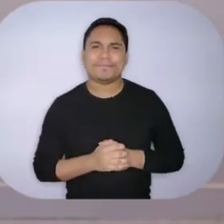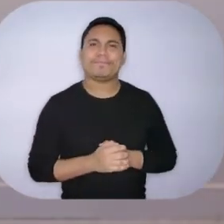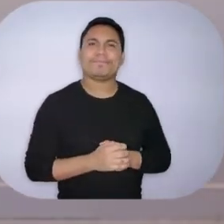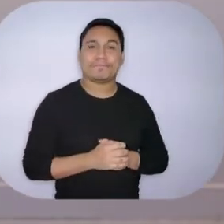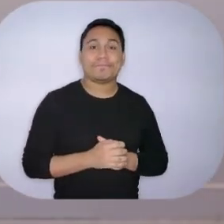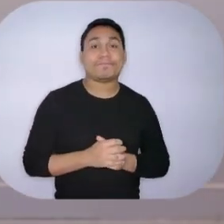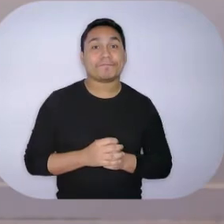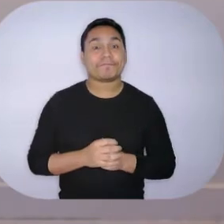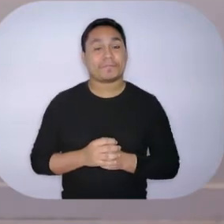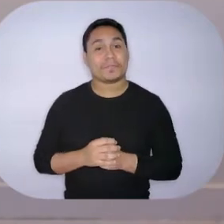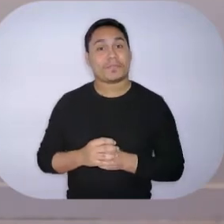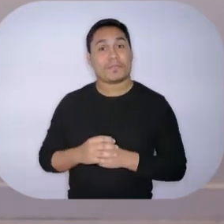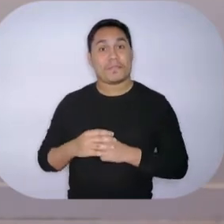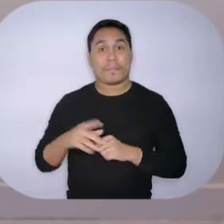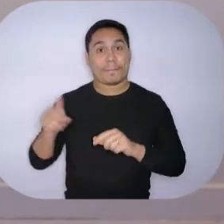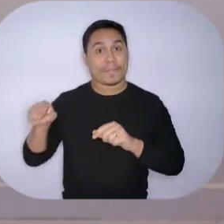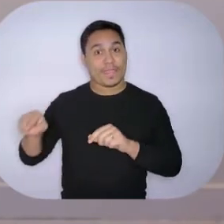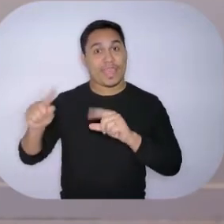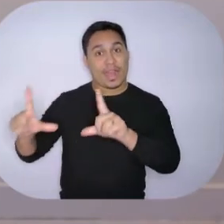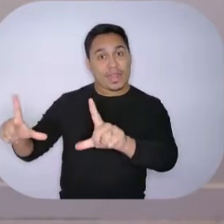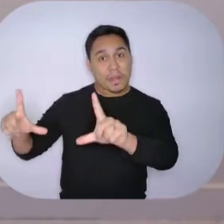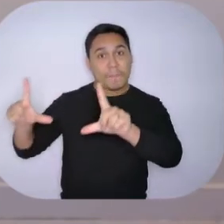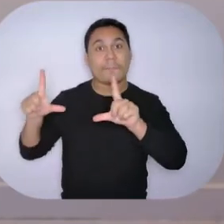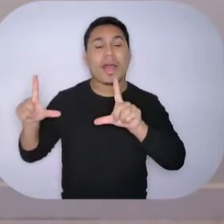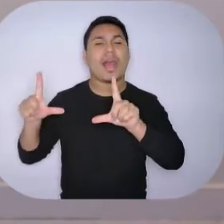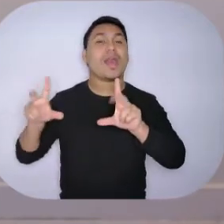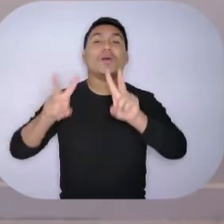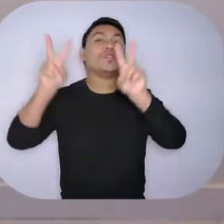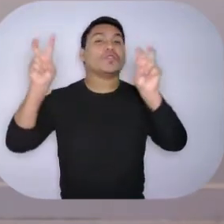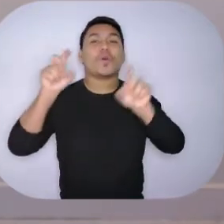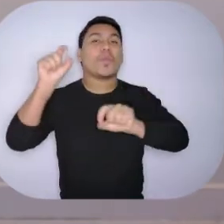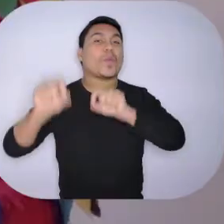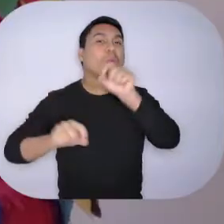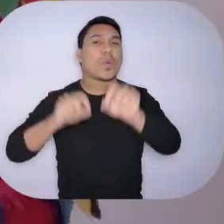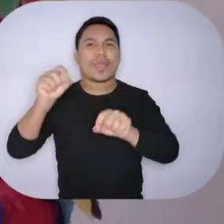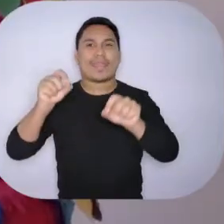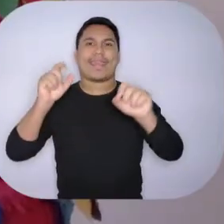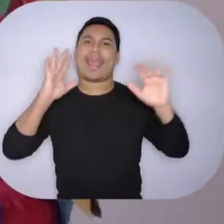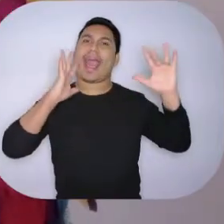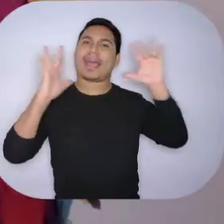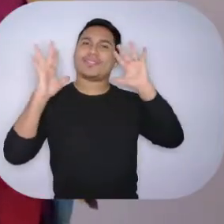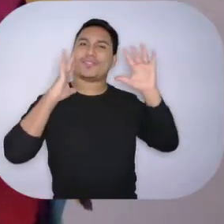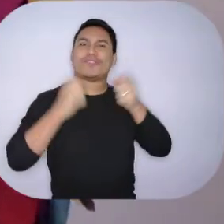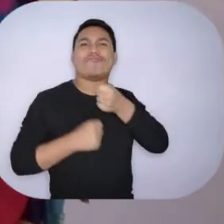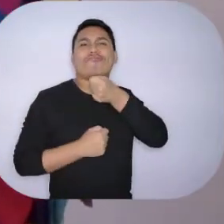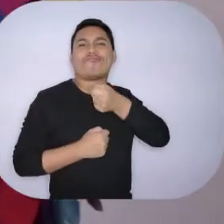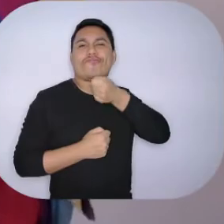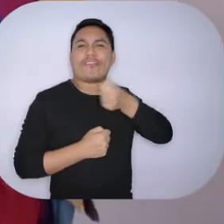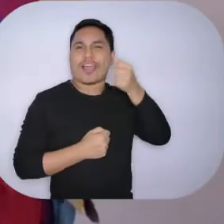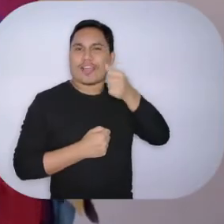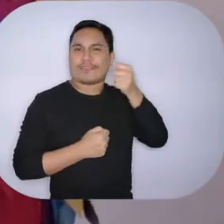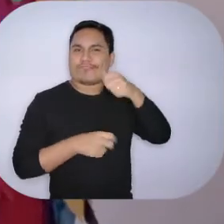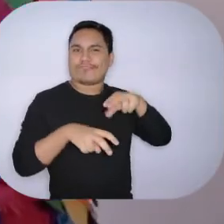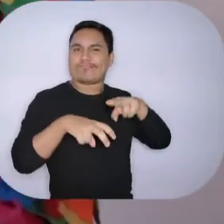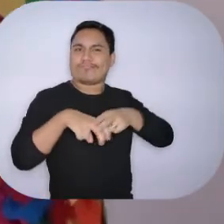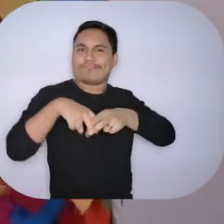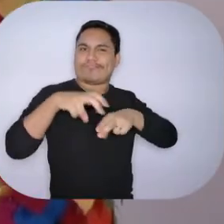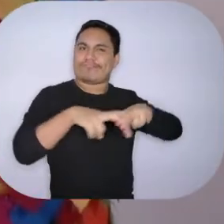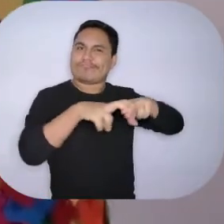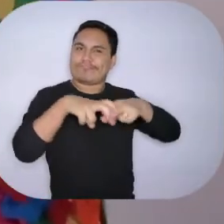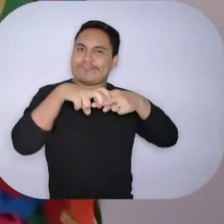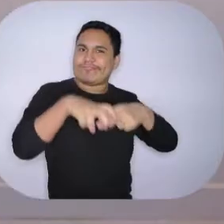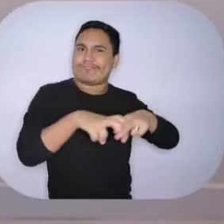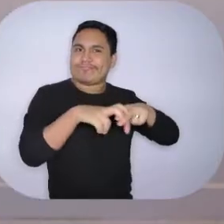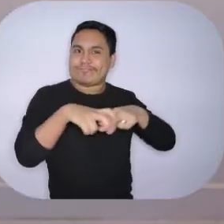Na exposição de Anitta, ela retratou aquela velha senhora dos seus sonhos, a velha senhora sentada em uma cadeira de balanço,